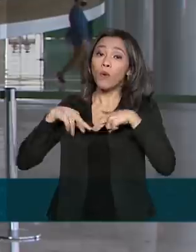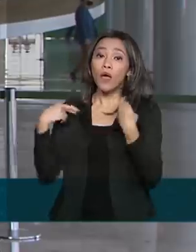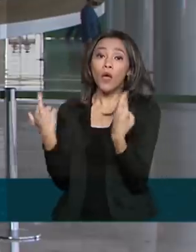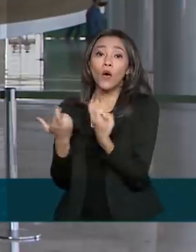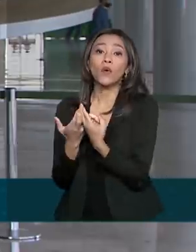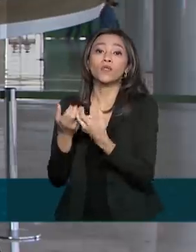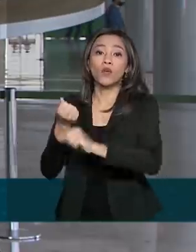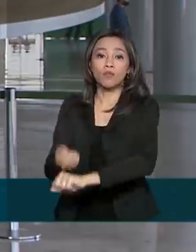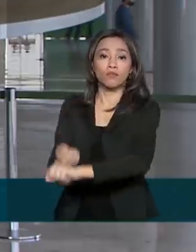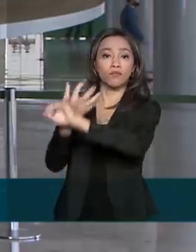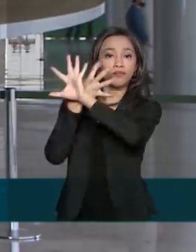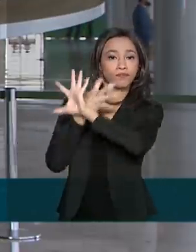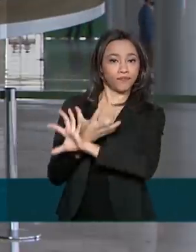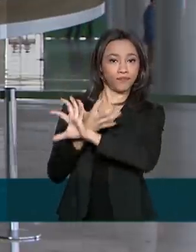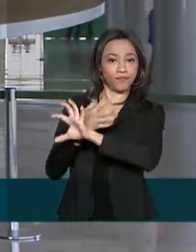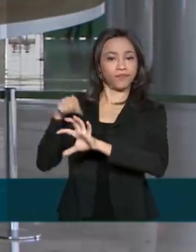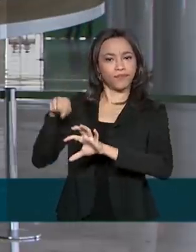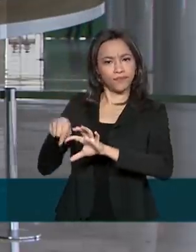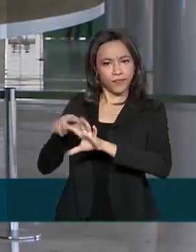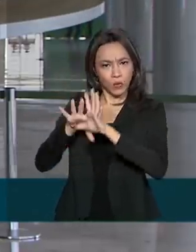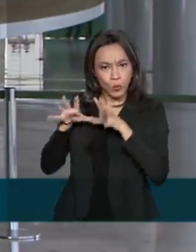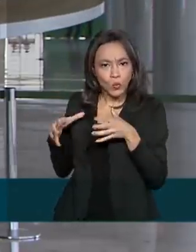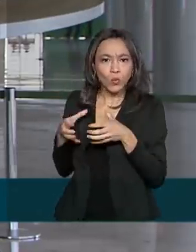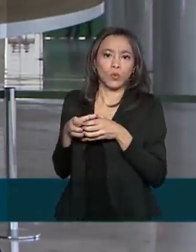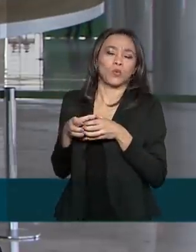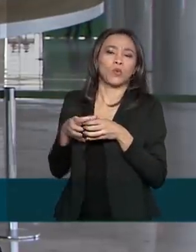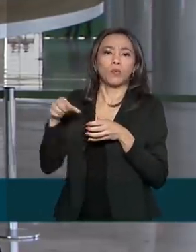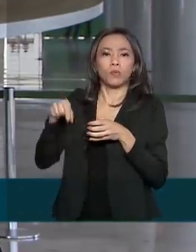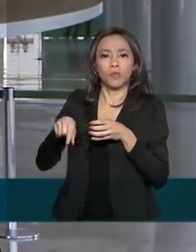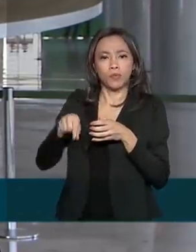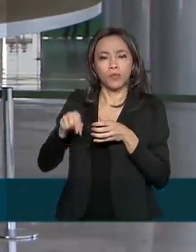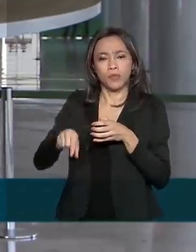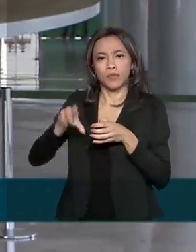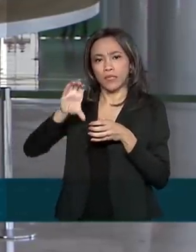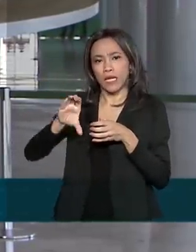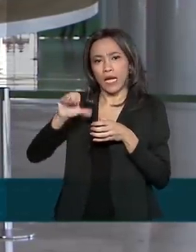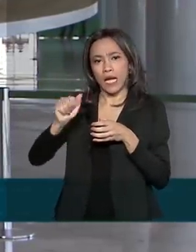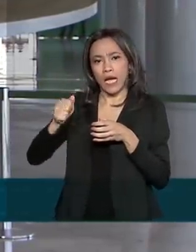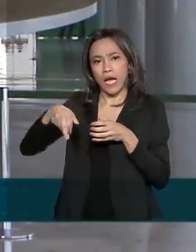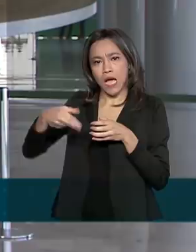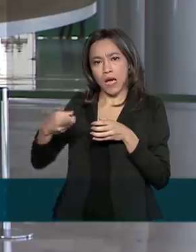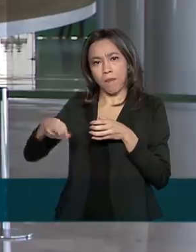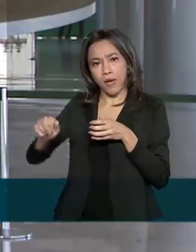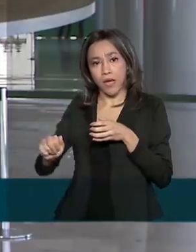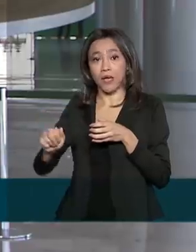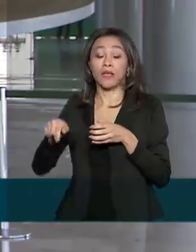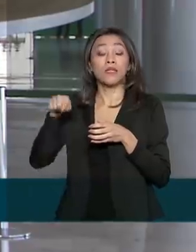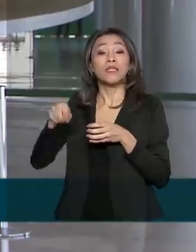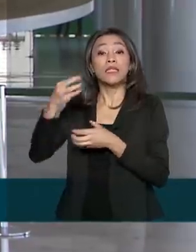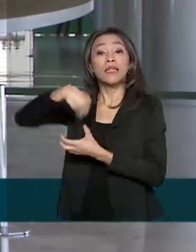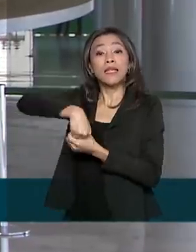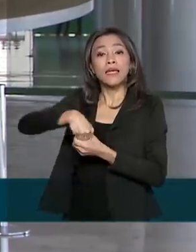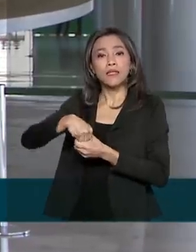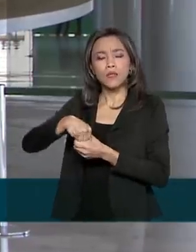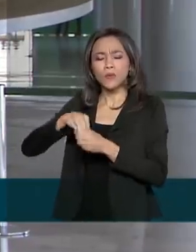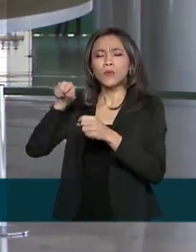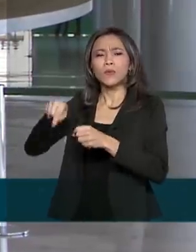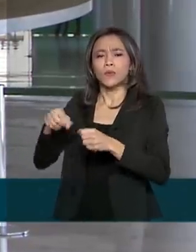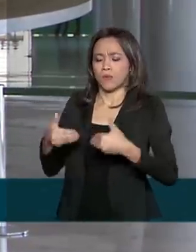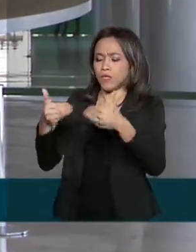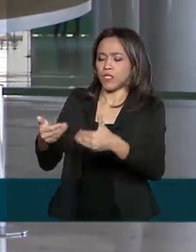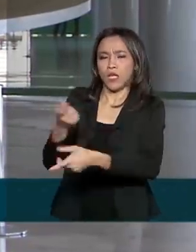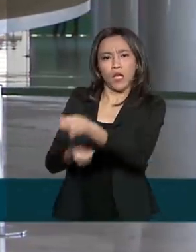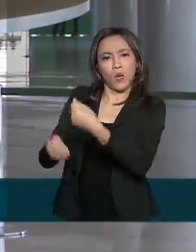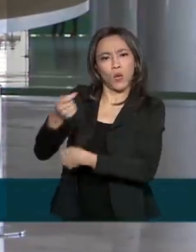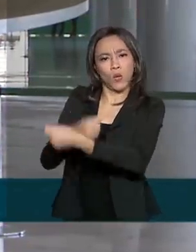Comitê Executivo de Gestão da CAMEX, a Câmara de Comércio Exterior do Ministério da Economia. E com essa nova